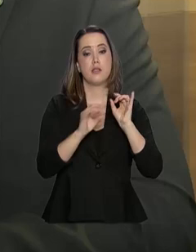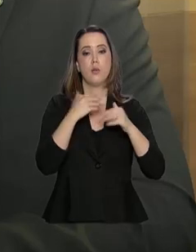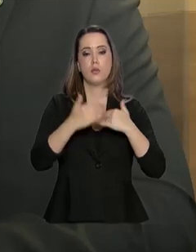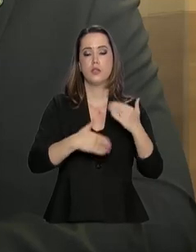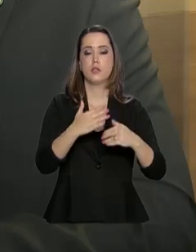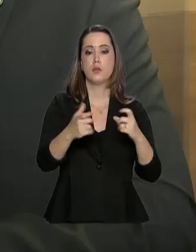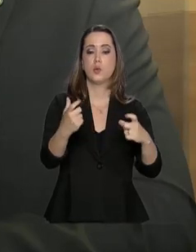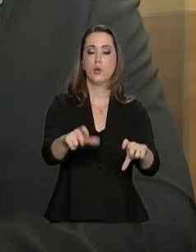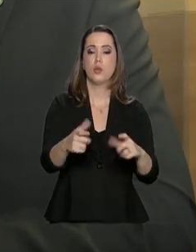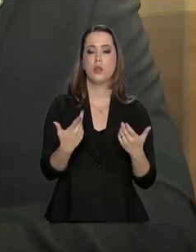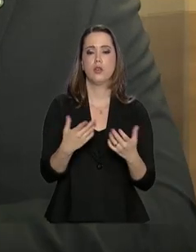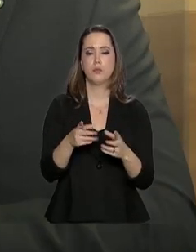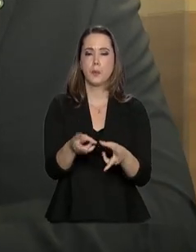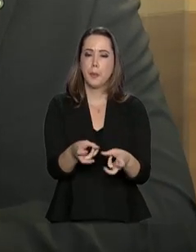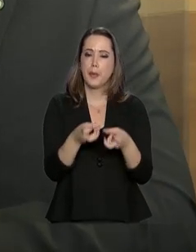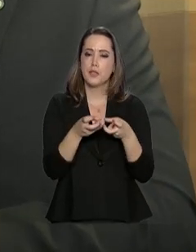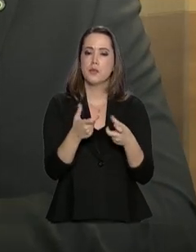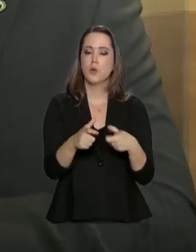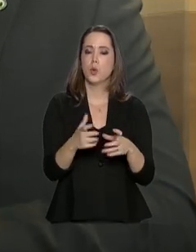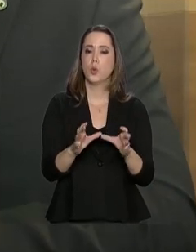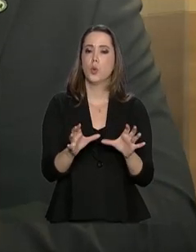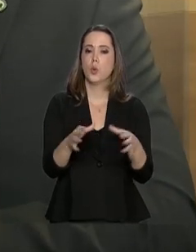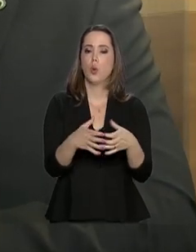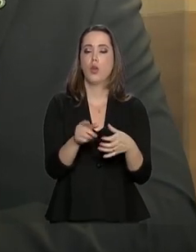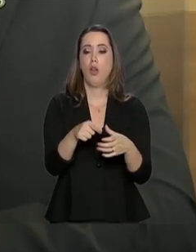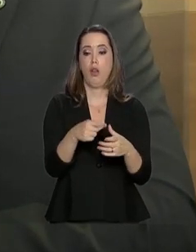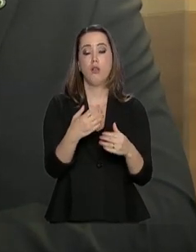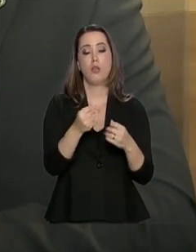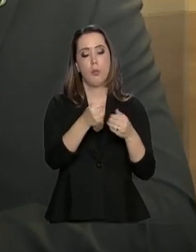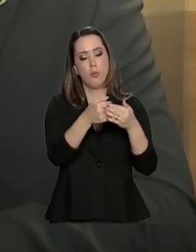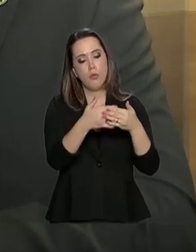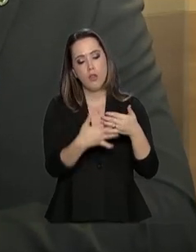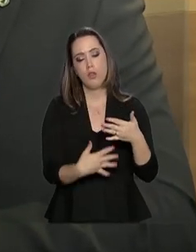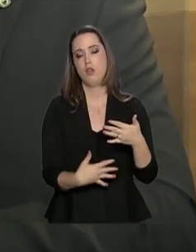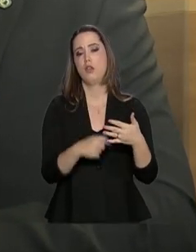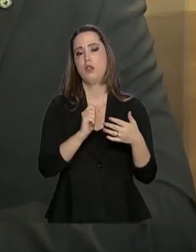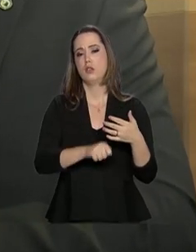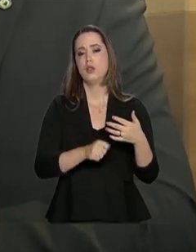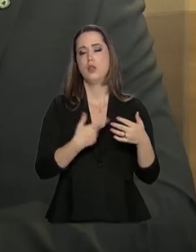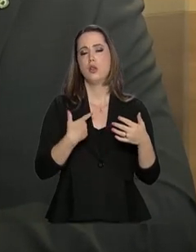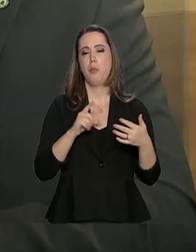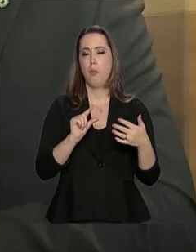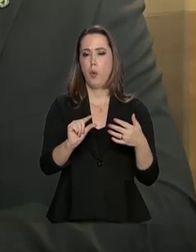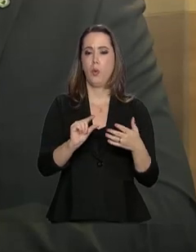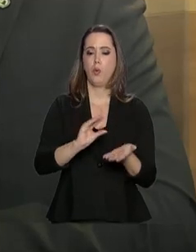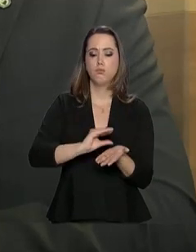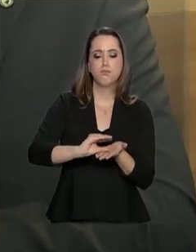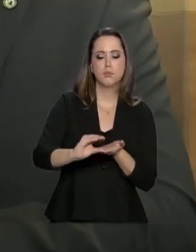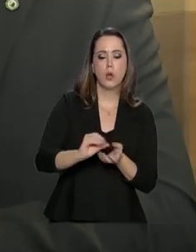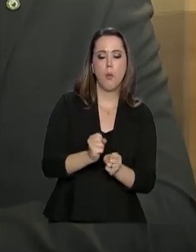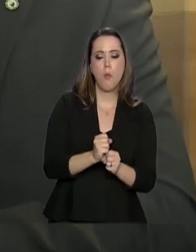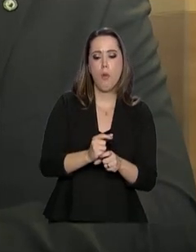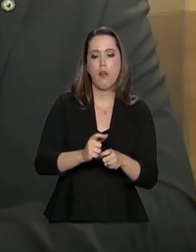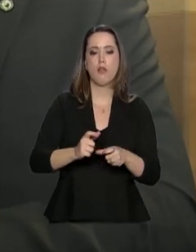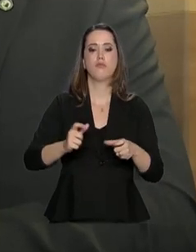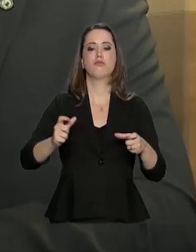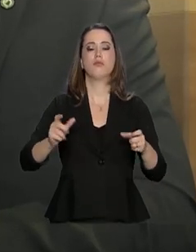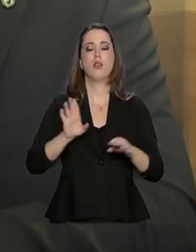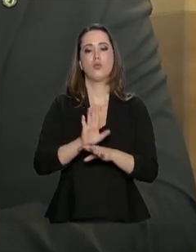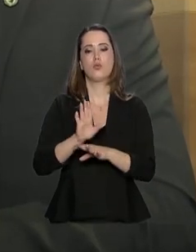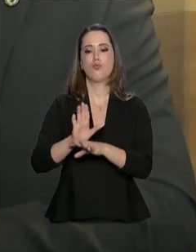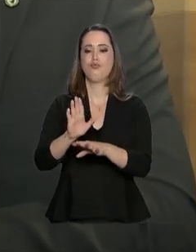desenvolvimento regional, identificar aqueles arranjos, aquelas cadeias produtivas que, com um pequeno investimento, possam trazer um grande